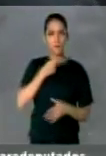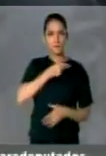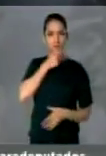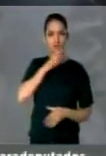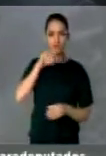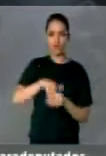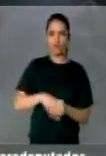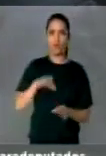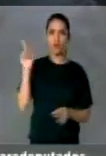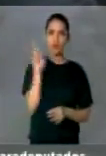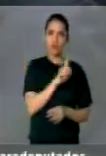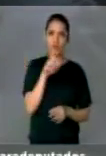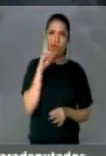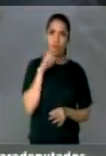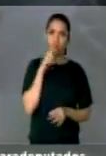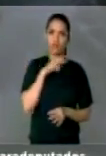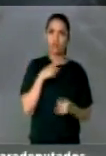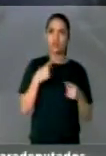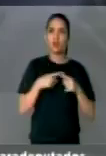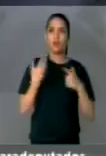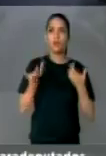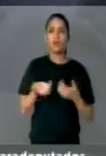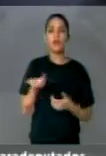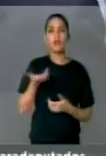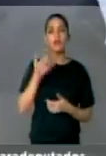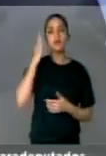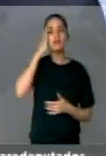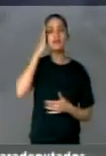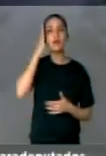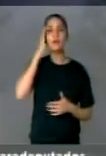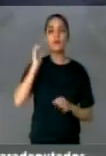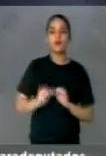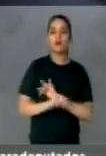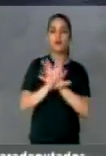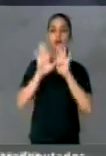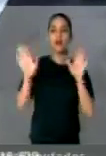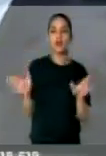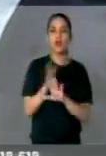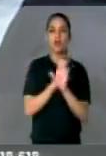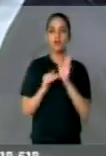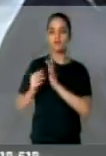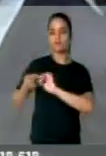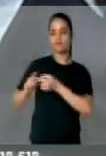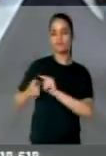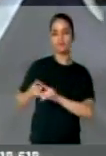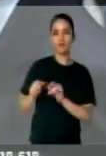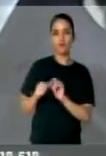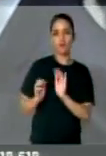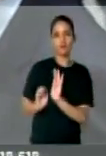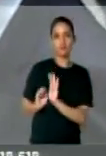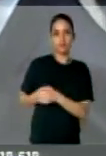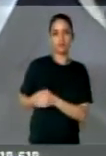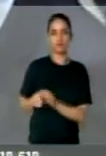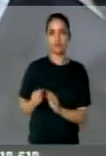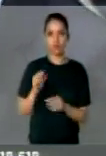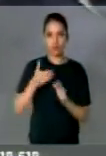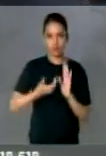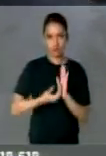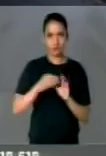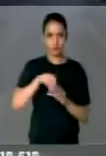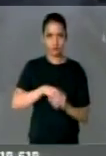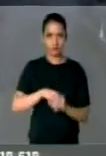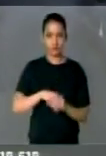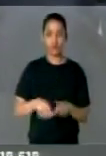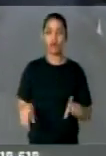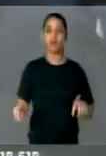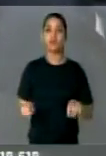porque tem clareza dos acordos que se fazem nos bastidores dessa casa. Mas eu quero aproveitar esse momento para deixar o meu repúdio